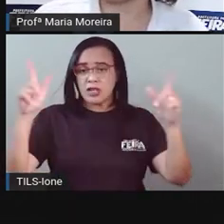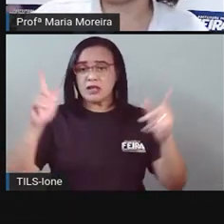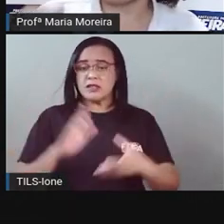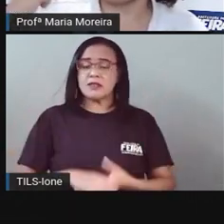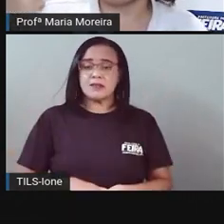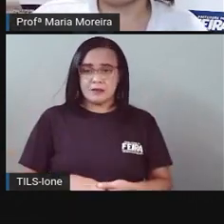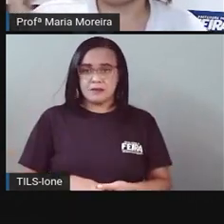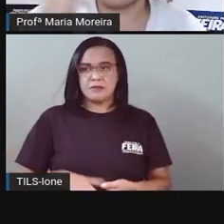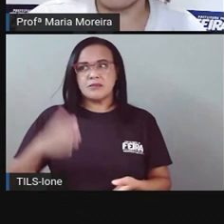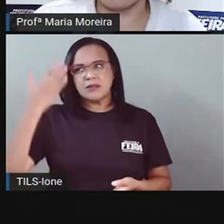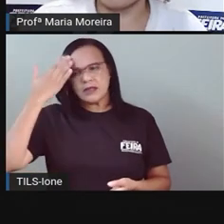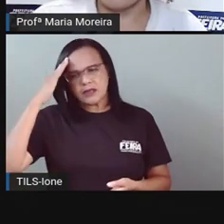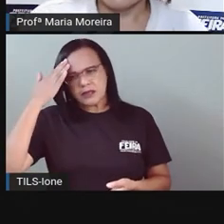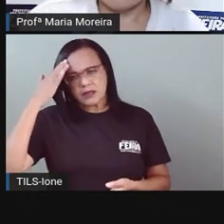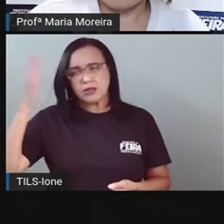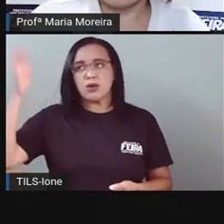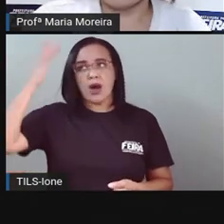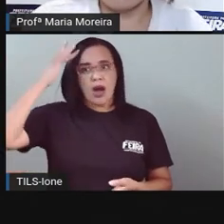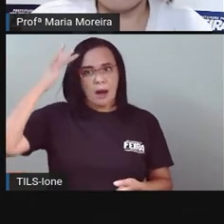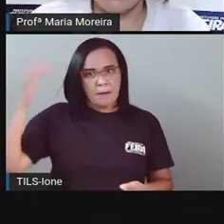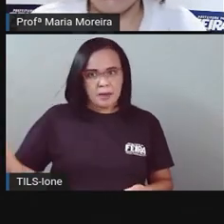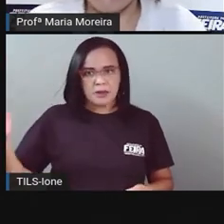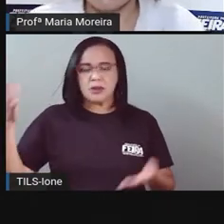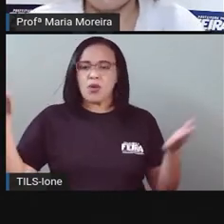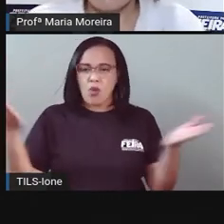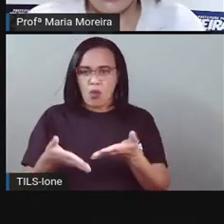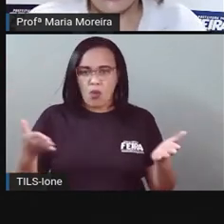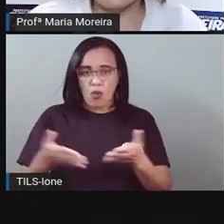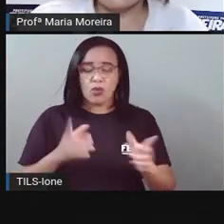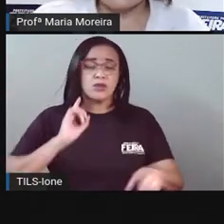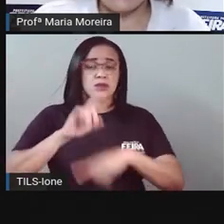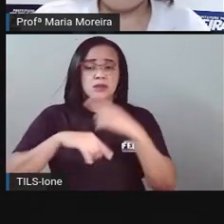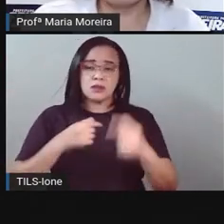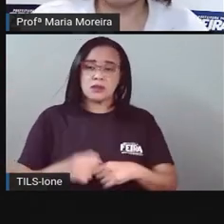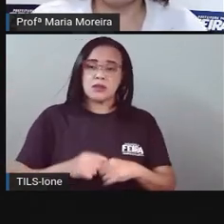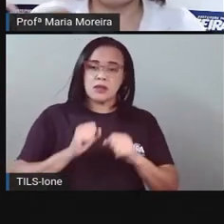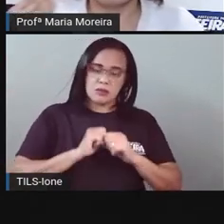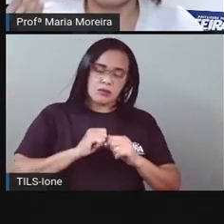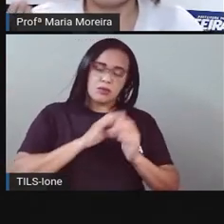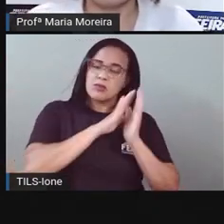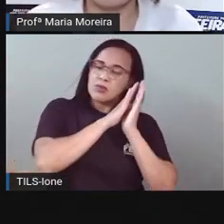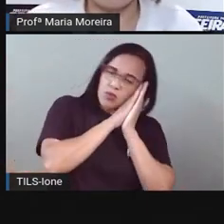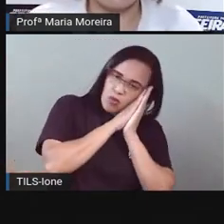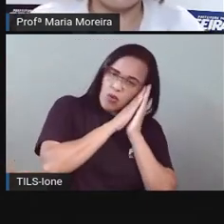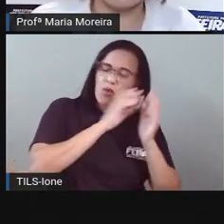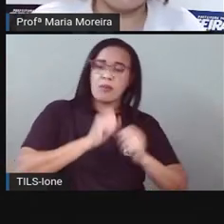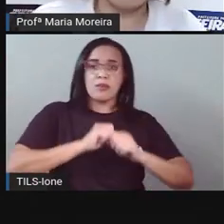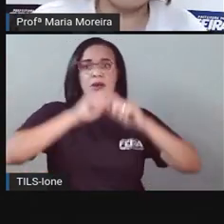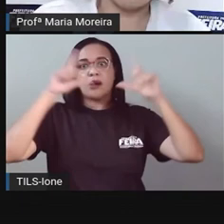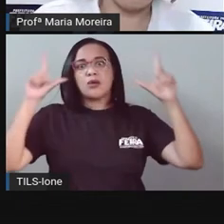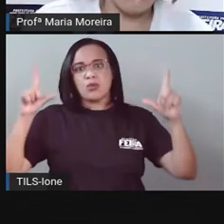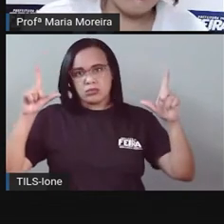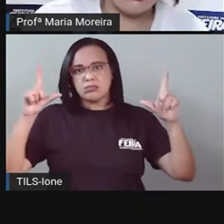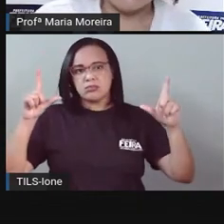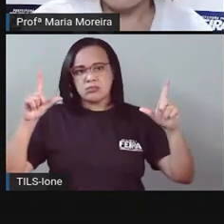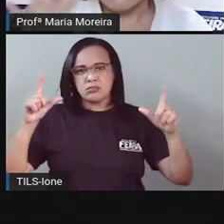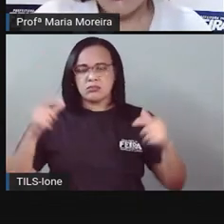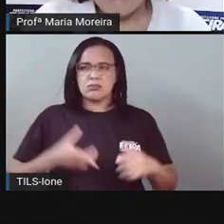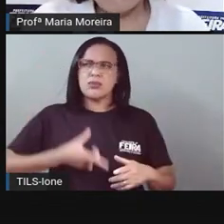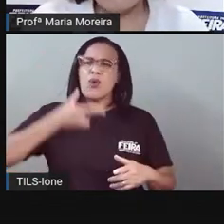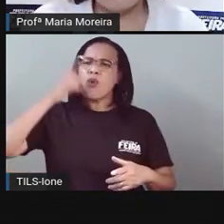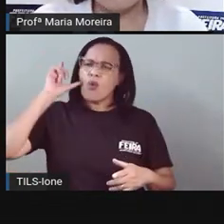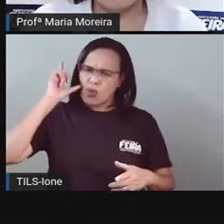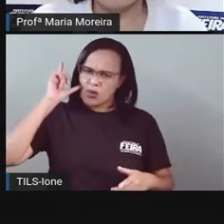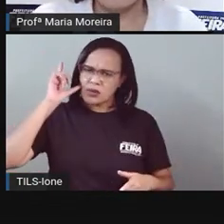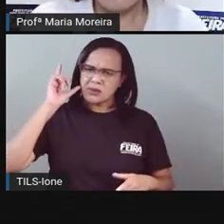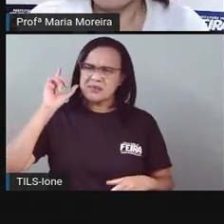Marina Vira hoje Depois que dorme E acorda Aí a mãe Apareceu com aquele tal De ontem E